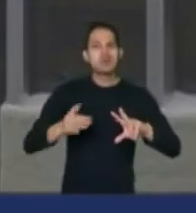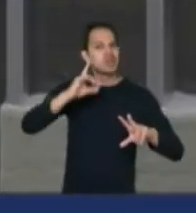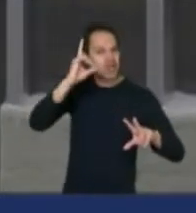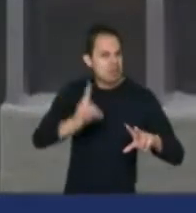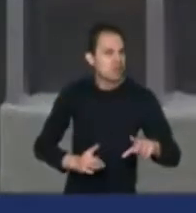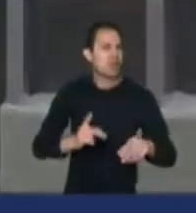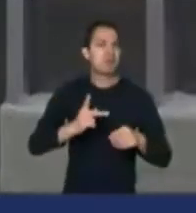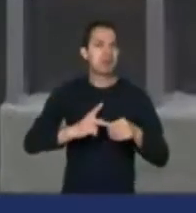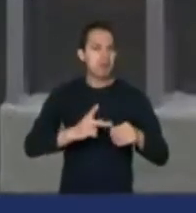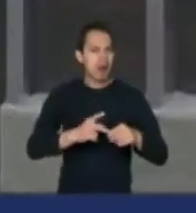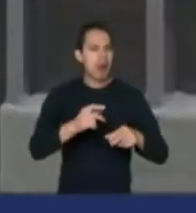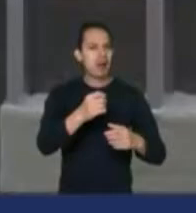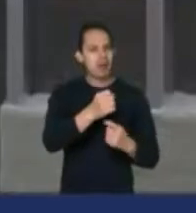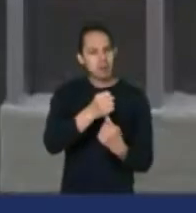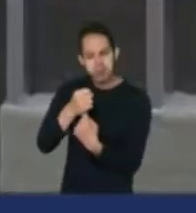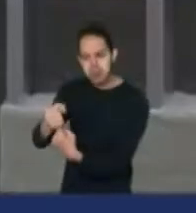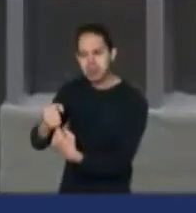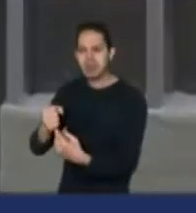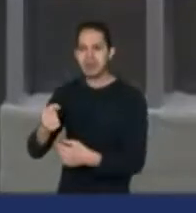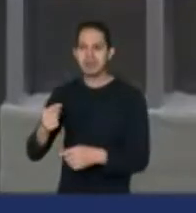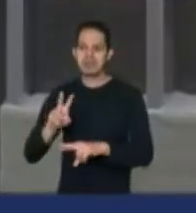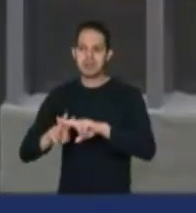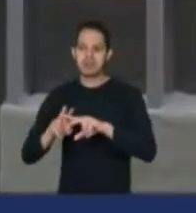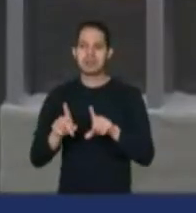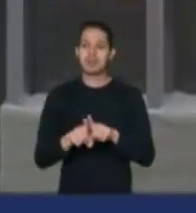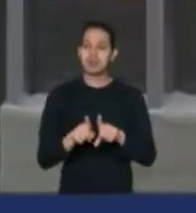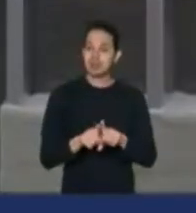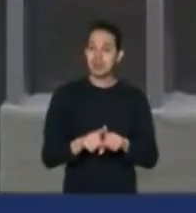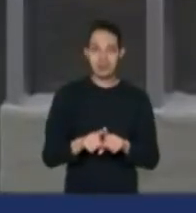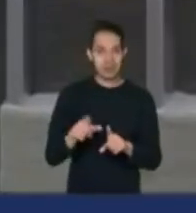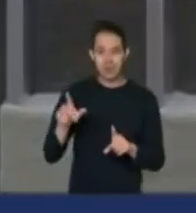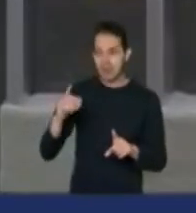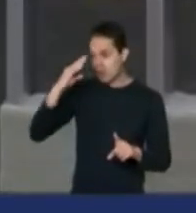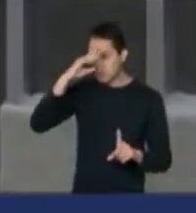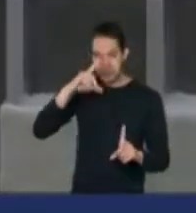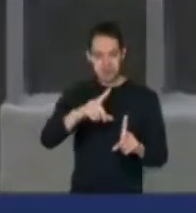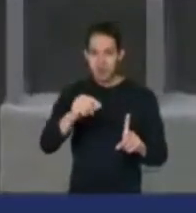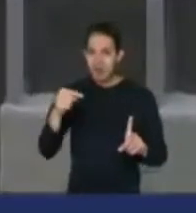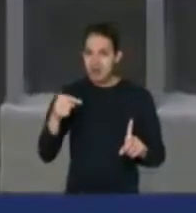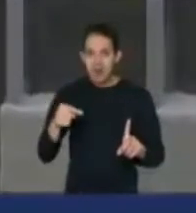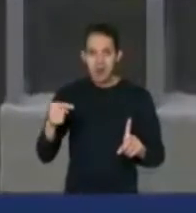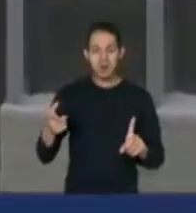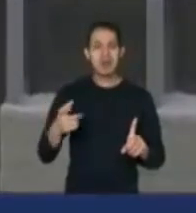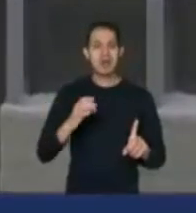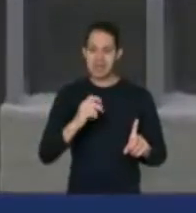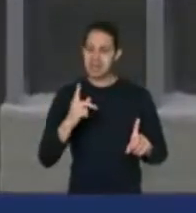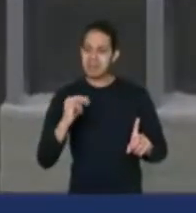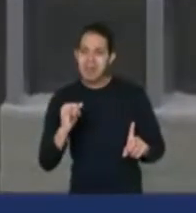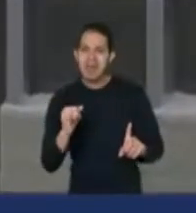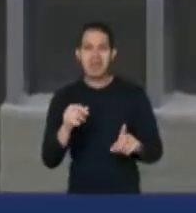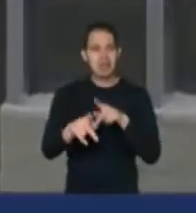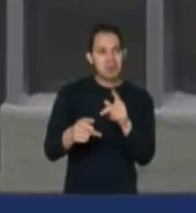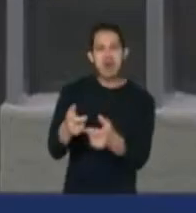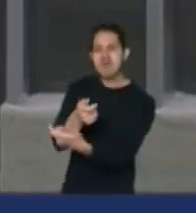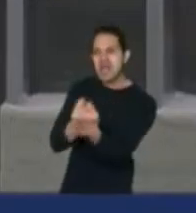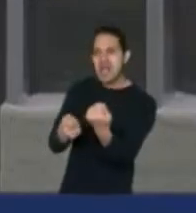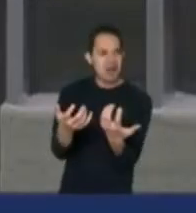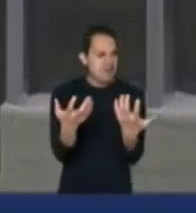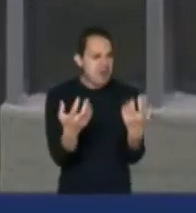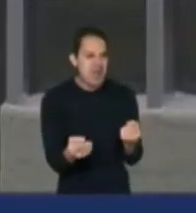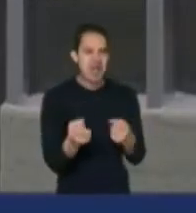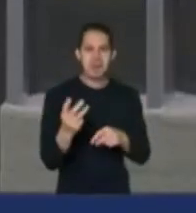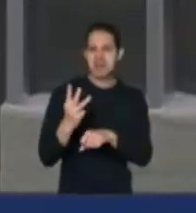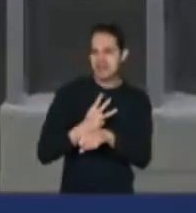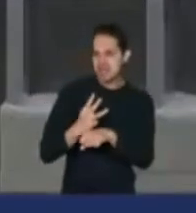Petrobras, vamos prender o diretor, porque ele mesmo nomeou. Vamos criar uma CPI, vamos enganar o povo, vamos terceirizar a